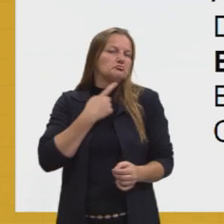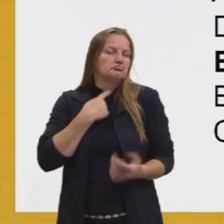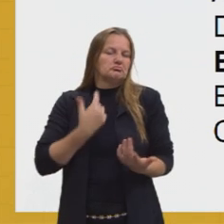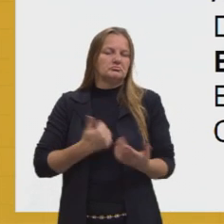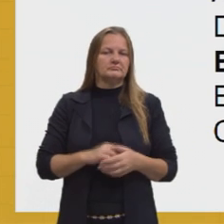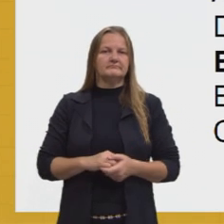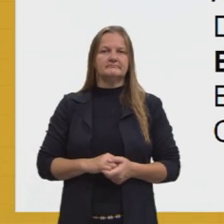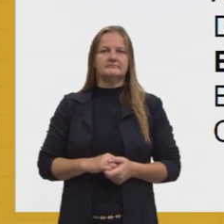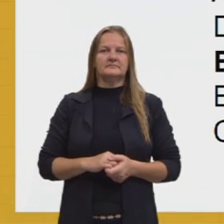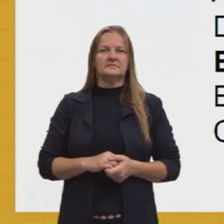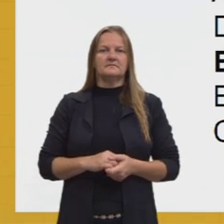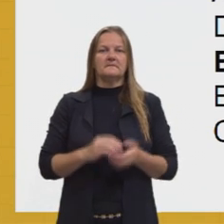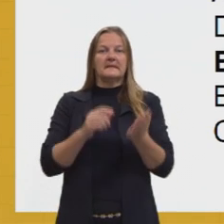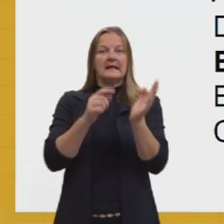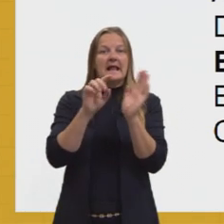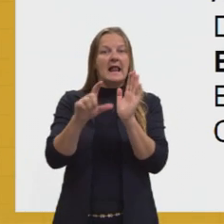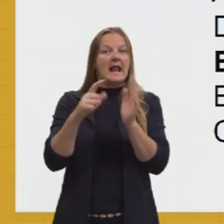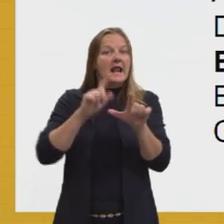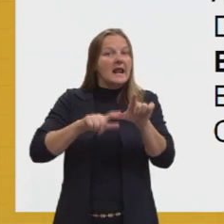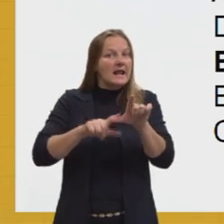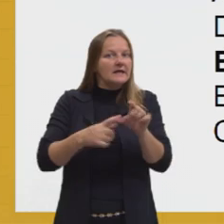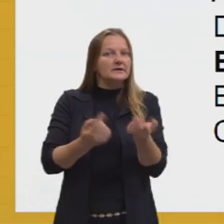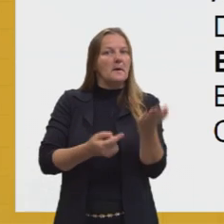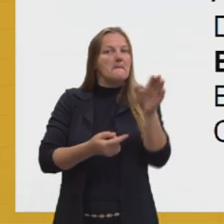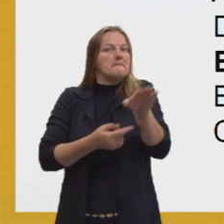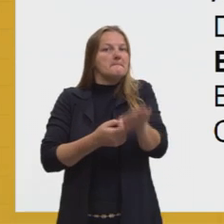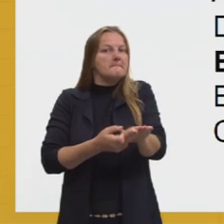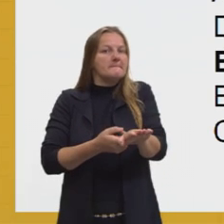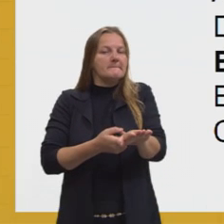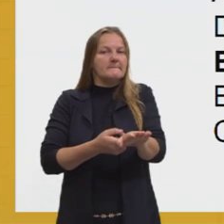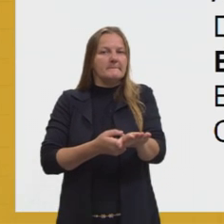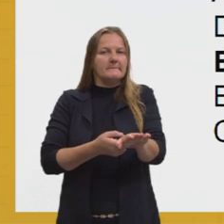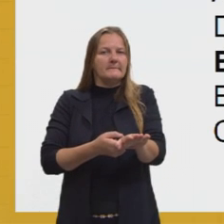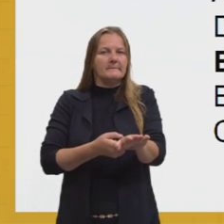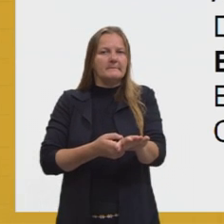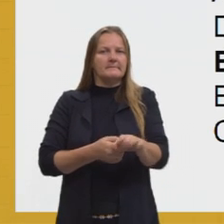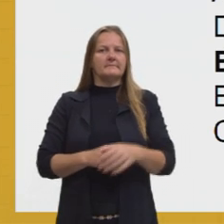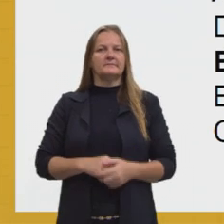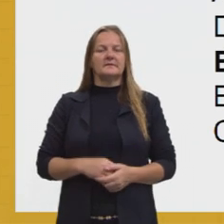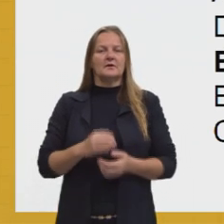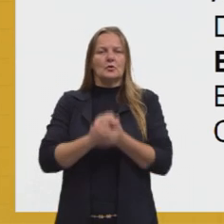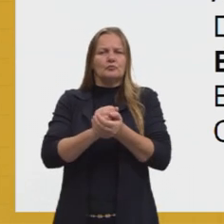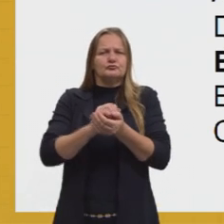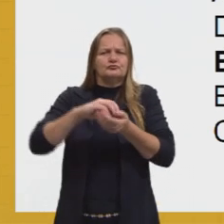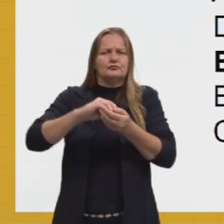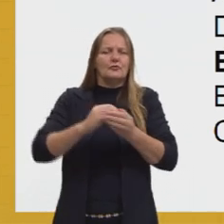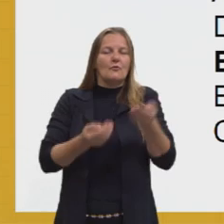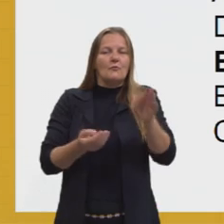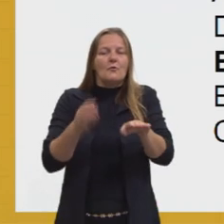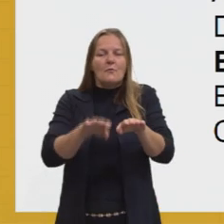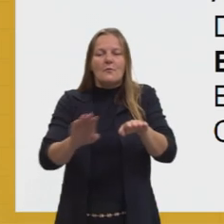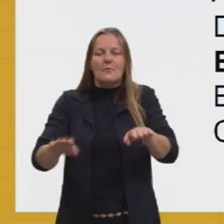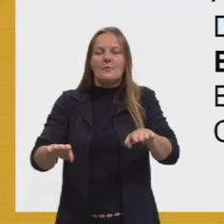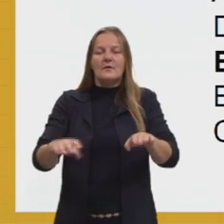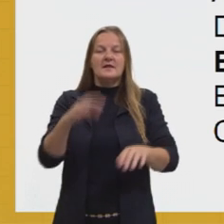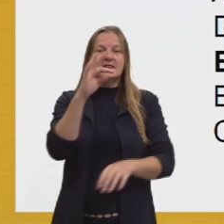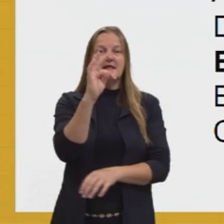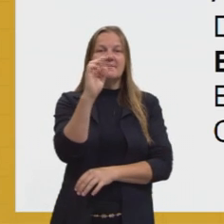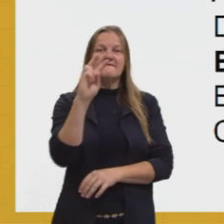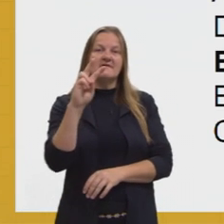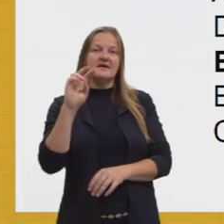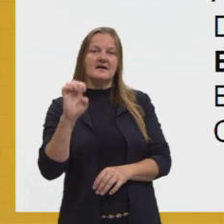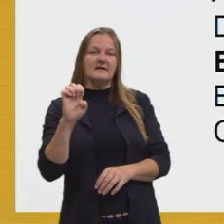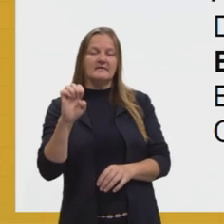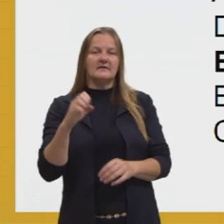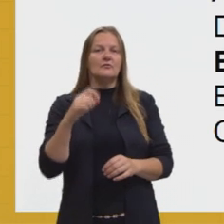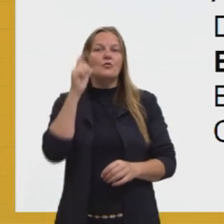mantendo as letras voltadas para baixo, tentando obter a sigla TVE. Então, o objetivo aqui é